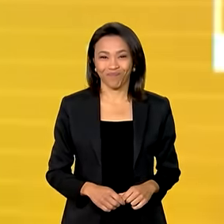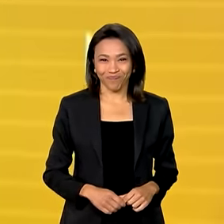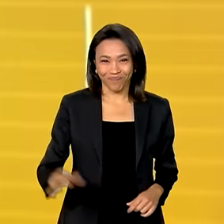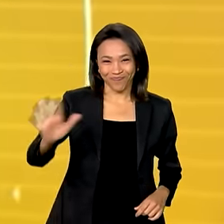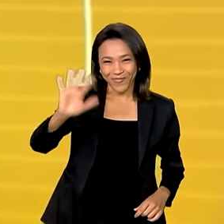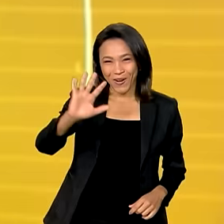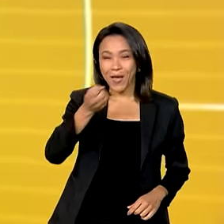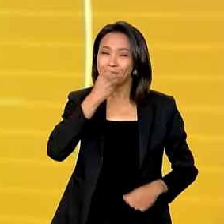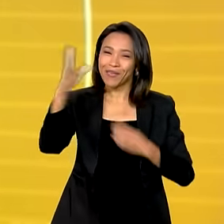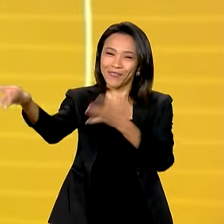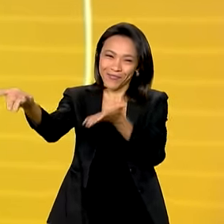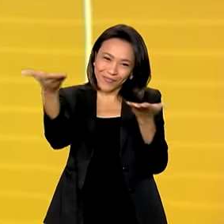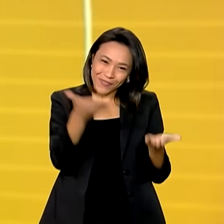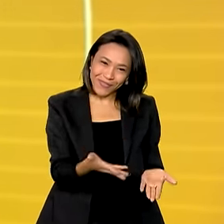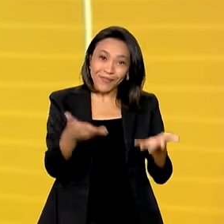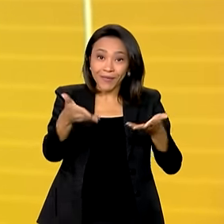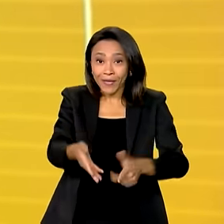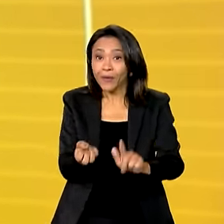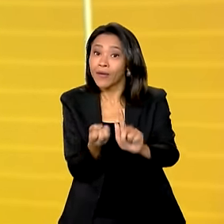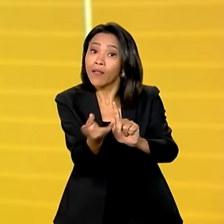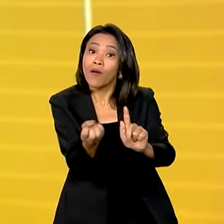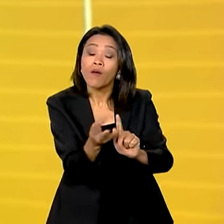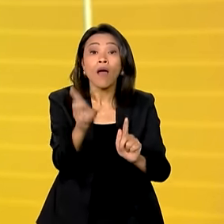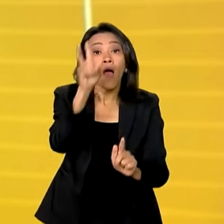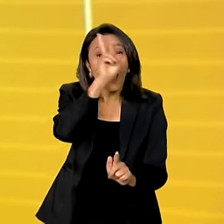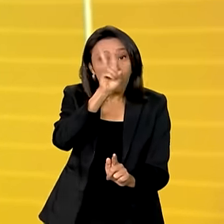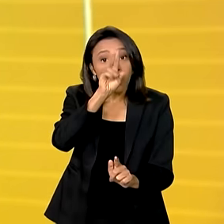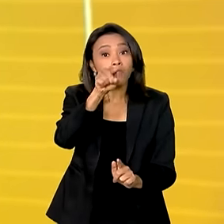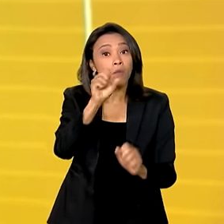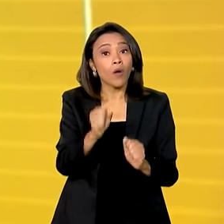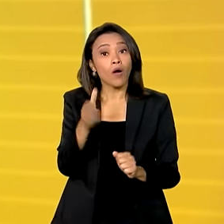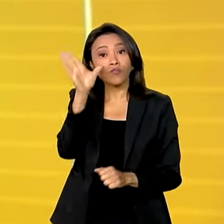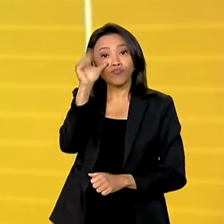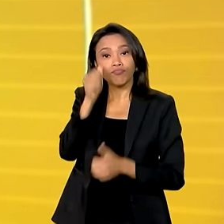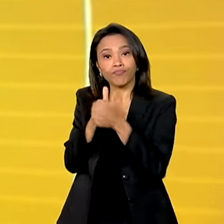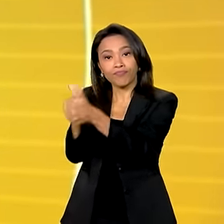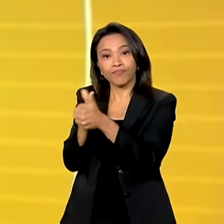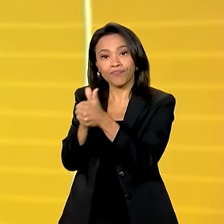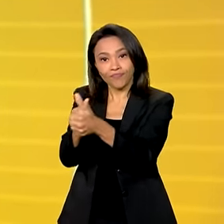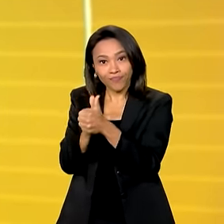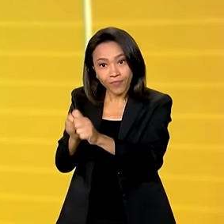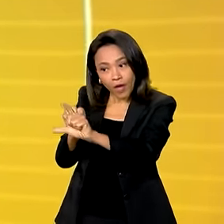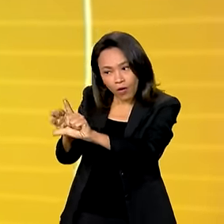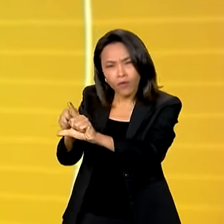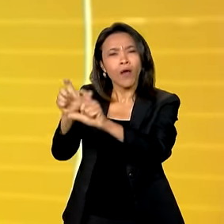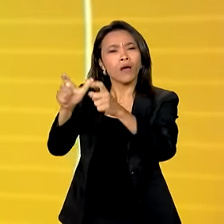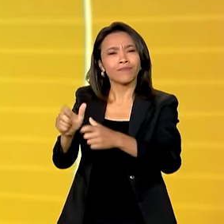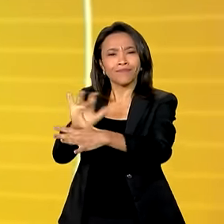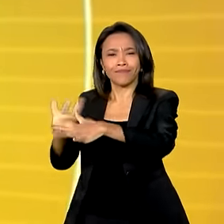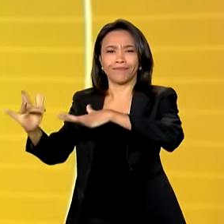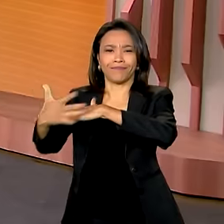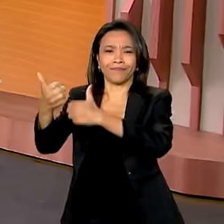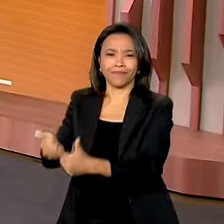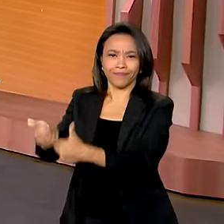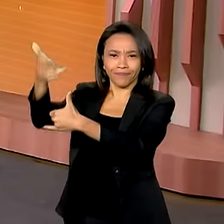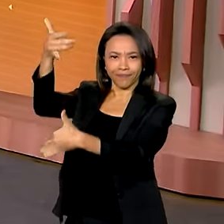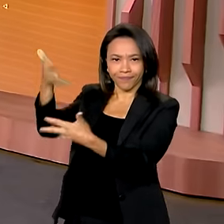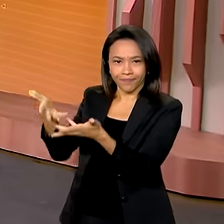Olá, seja muito bem-vindo ao canal GOV. Lembrando que você pode nos acompanhar também ao vivo pelas redes sociais.